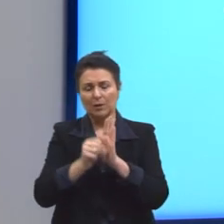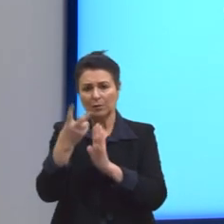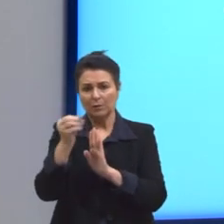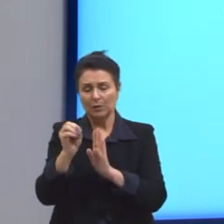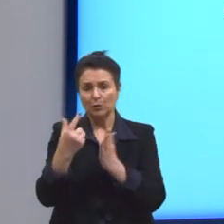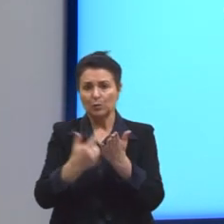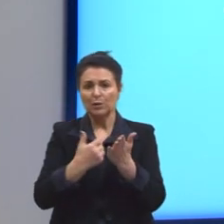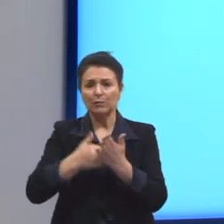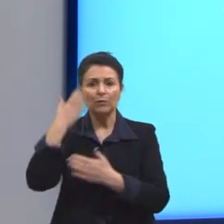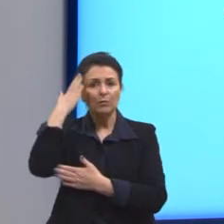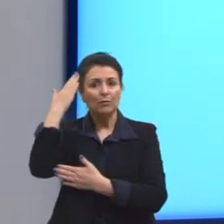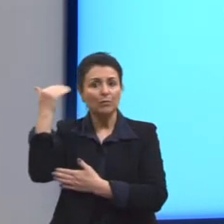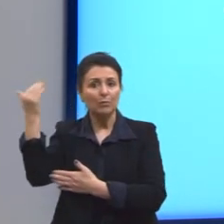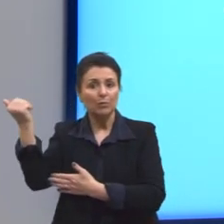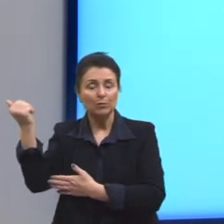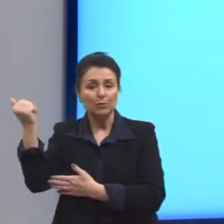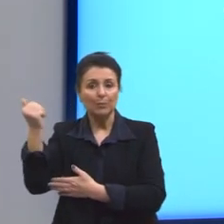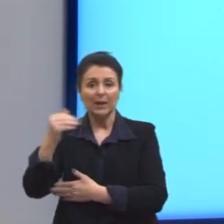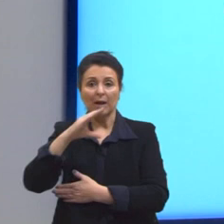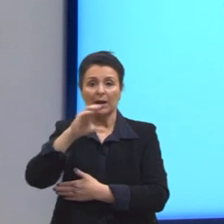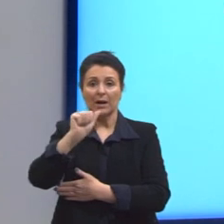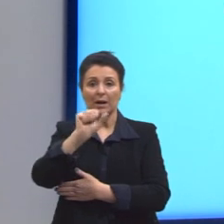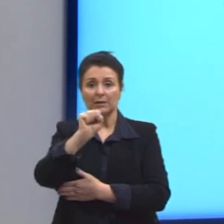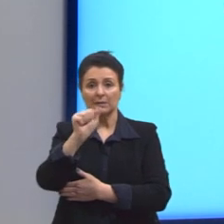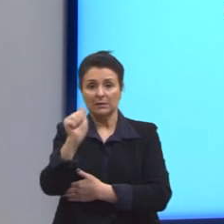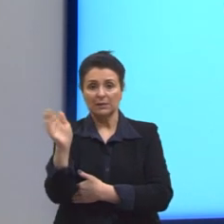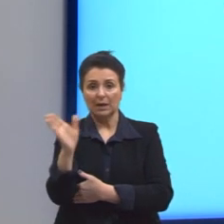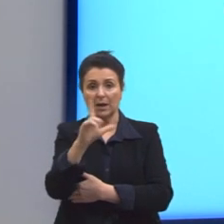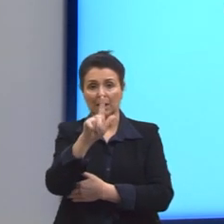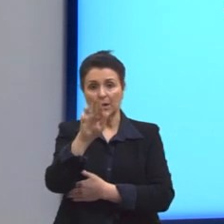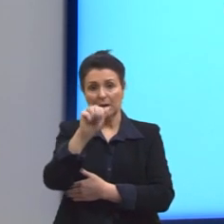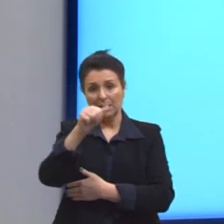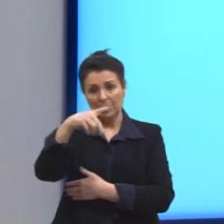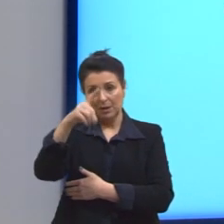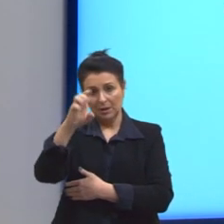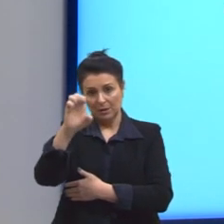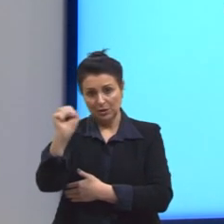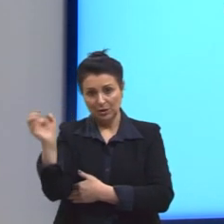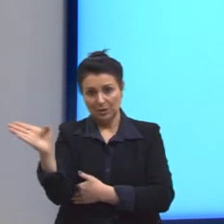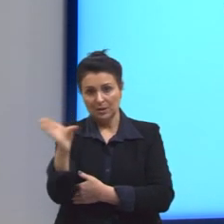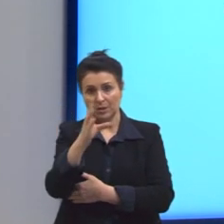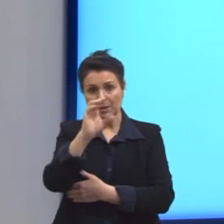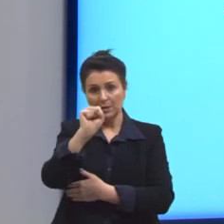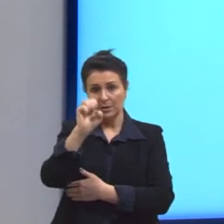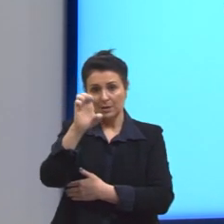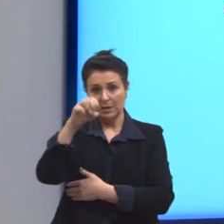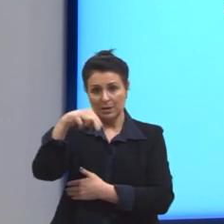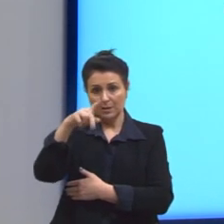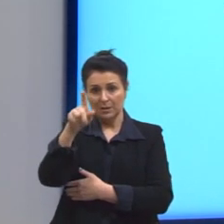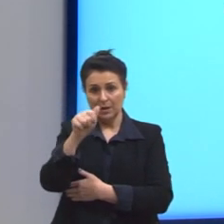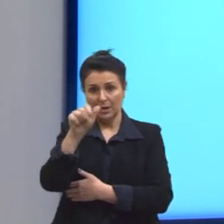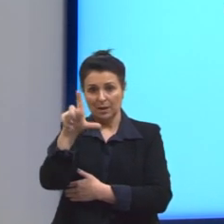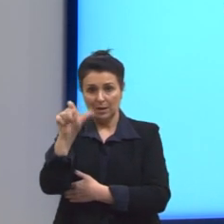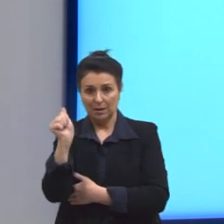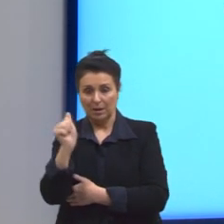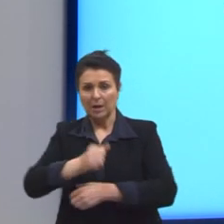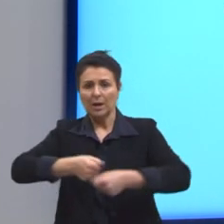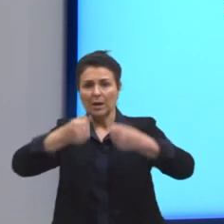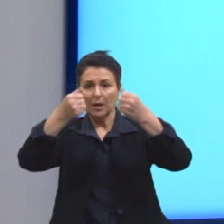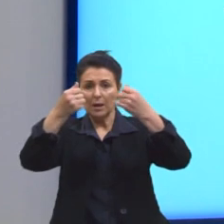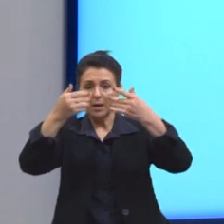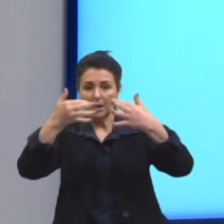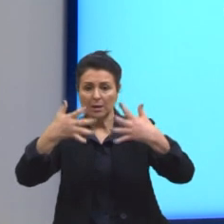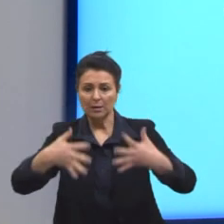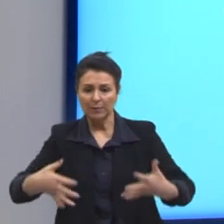dele é Casa Grande e Sem Zala. E, nesse livro, ele tenta falar um pouquinho sobre a escravização